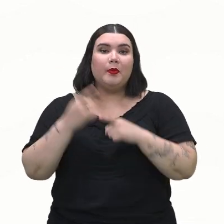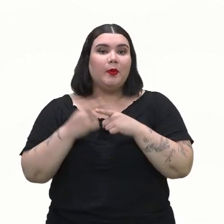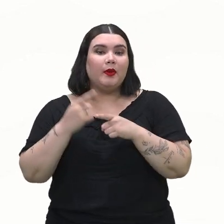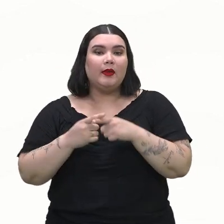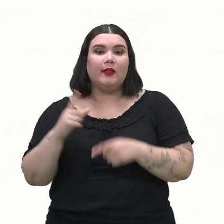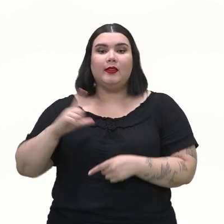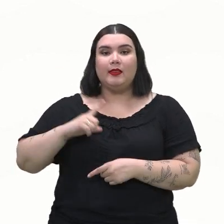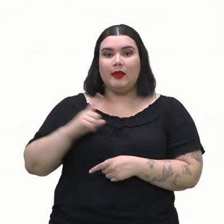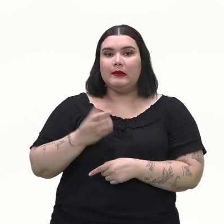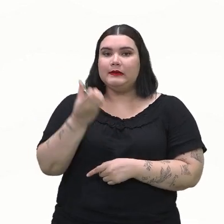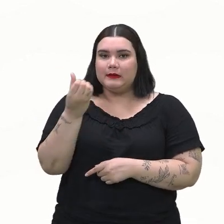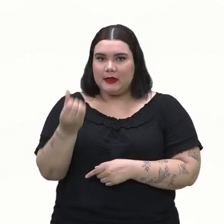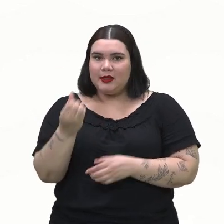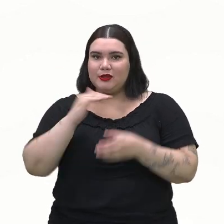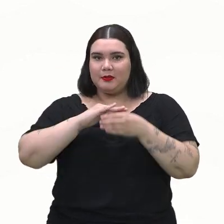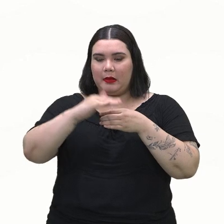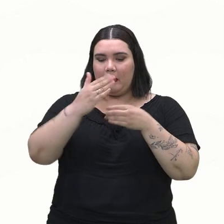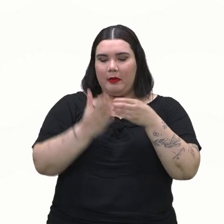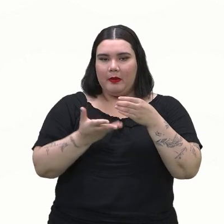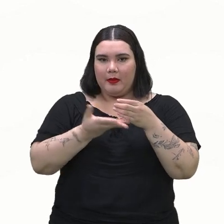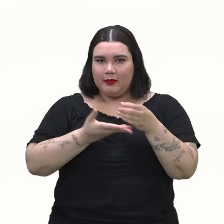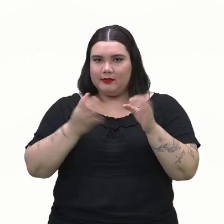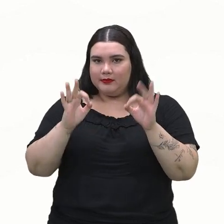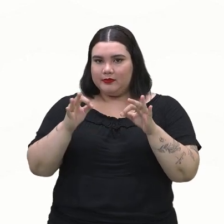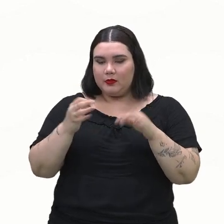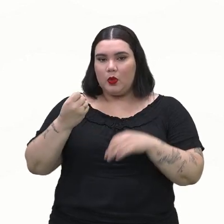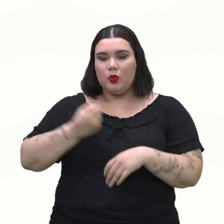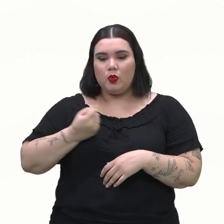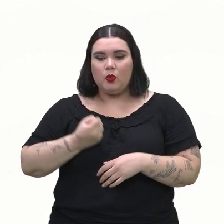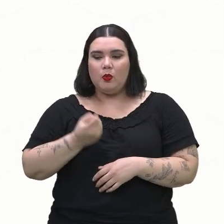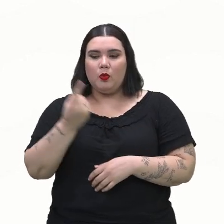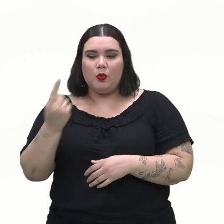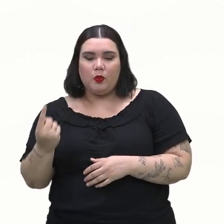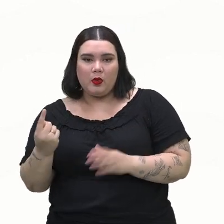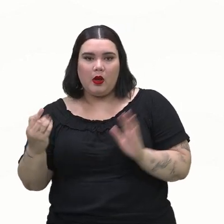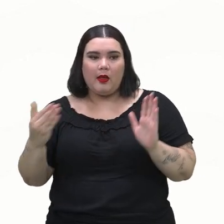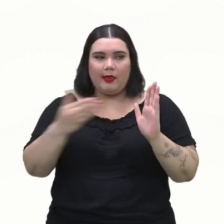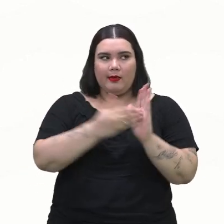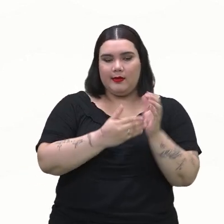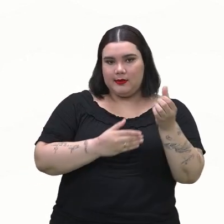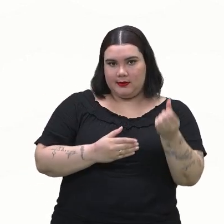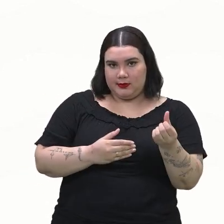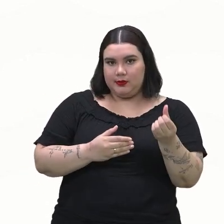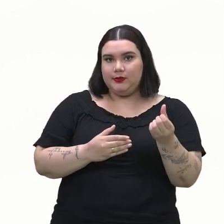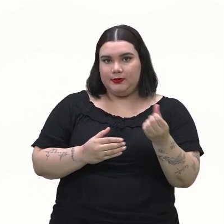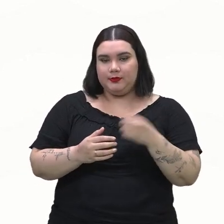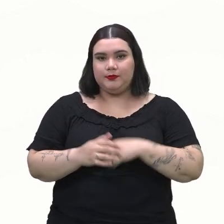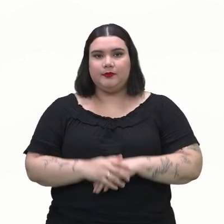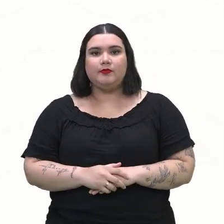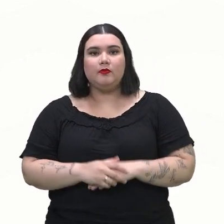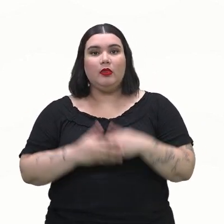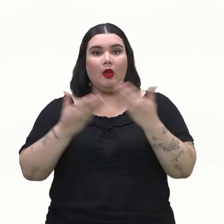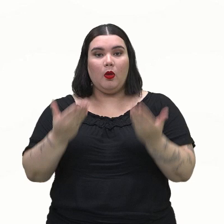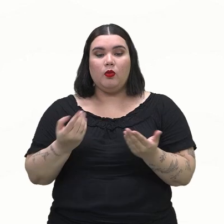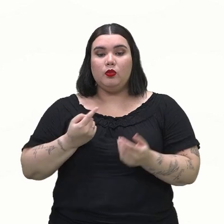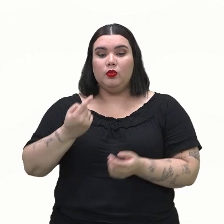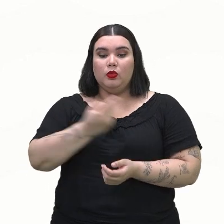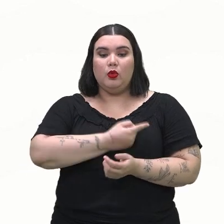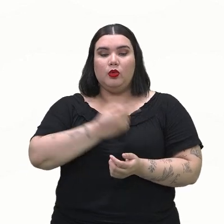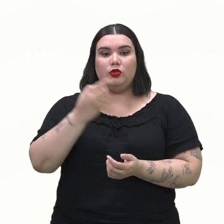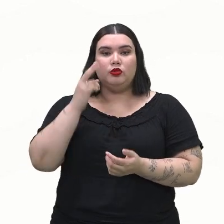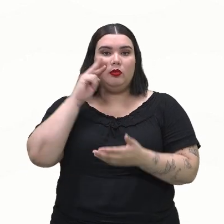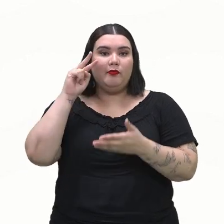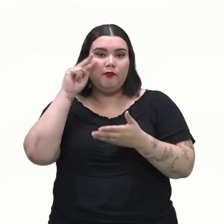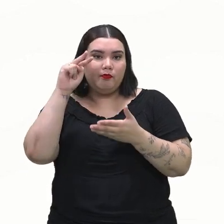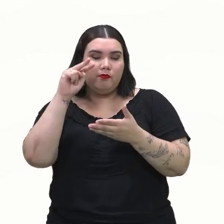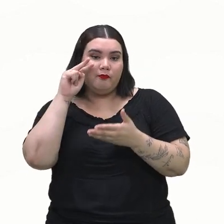6 faces, cada uma delas enumeradas de 1 até 6. Quando a gente for definir o